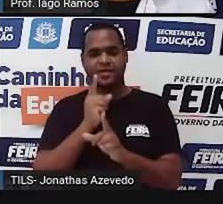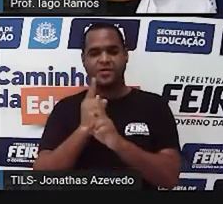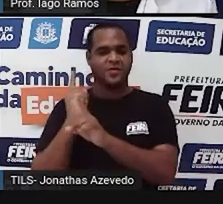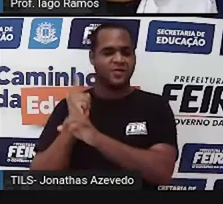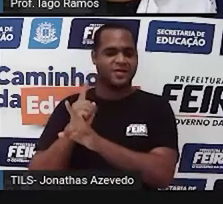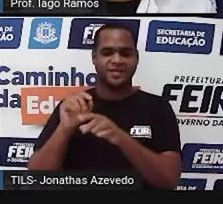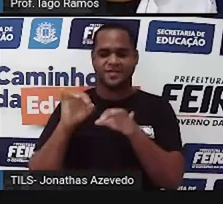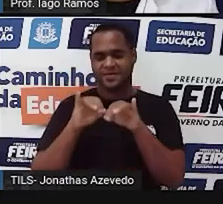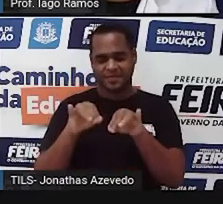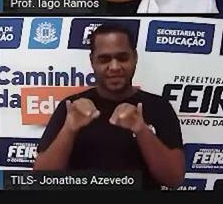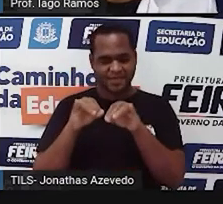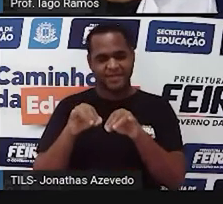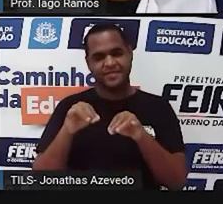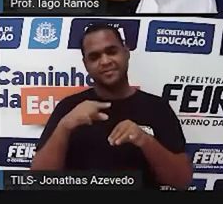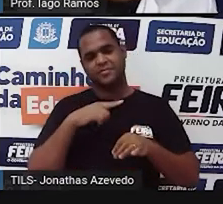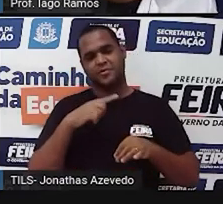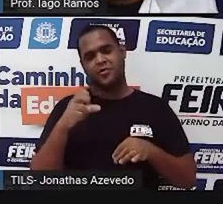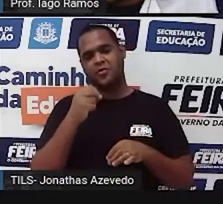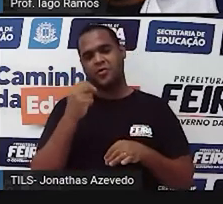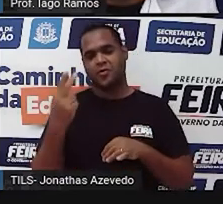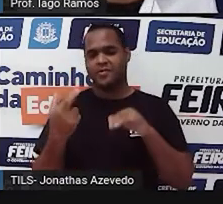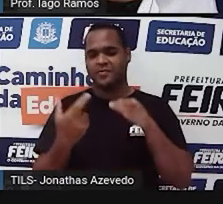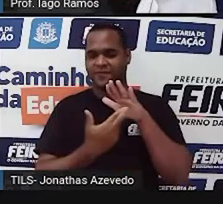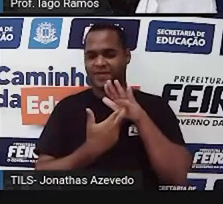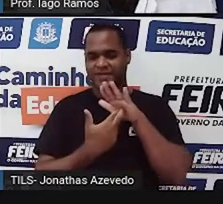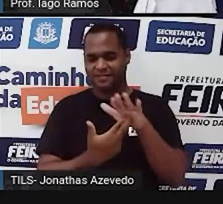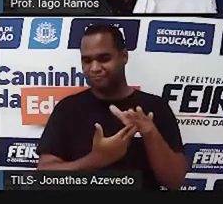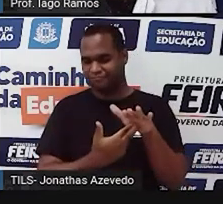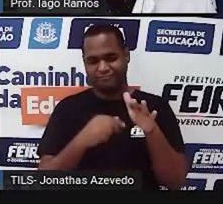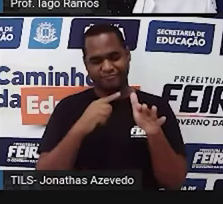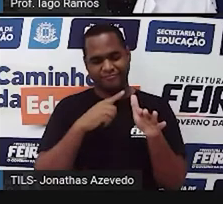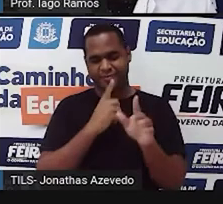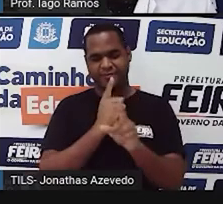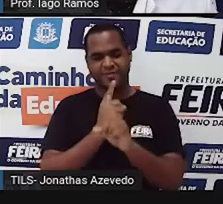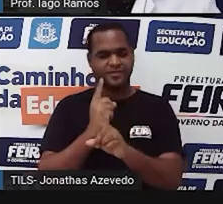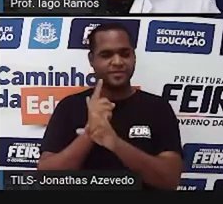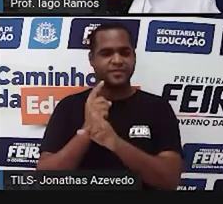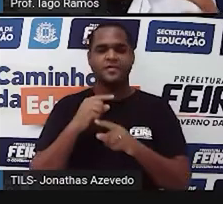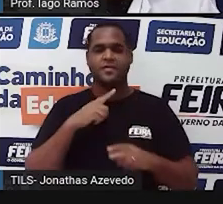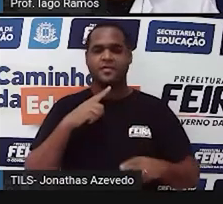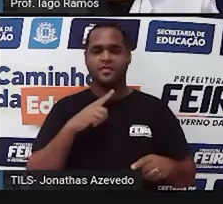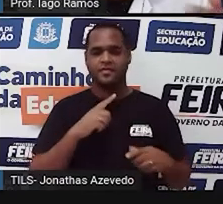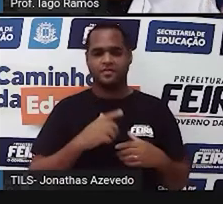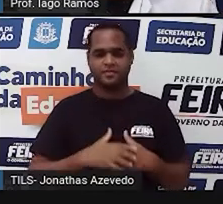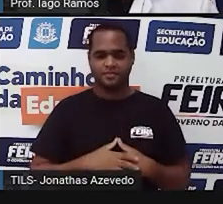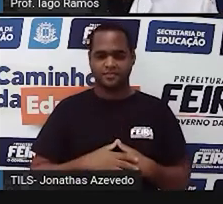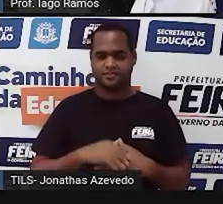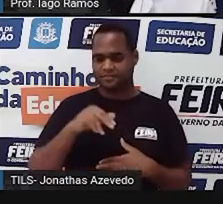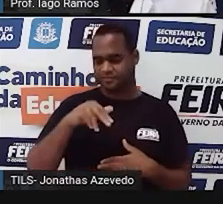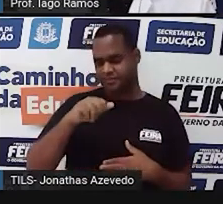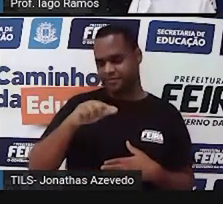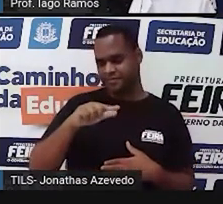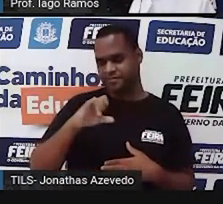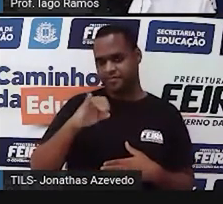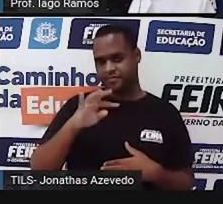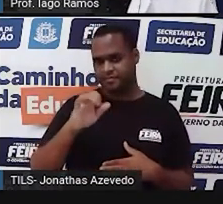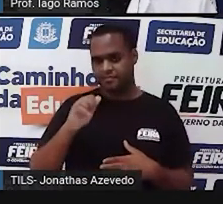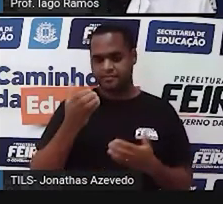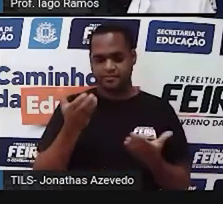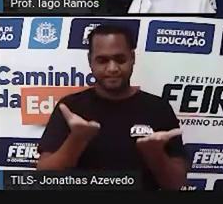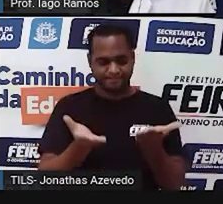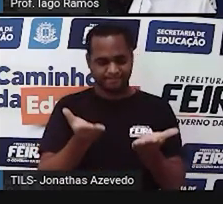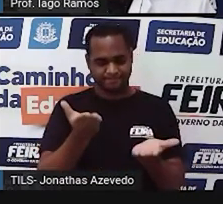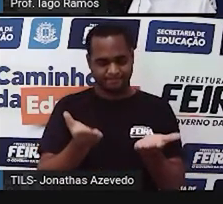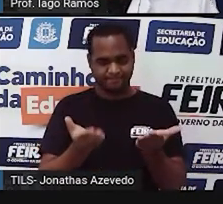supermercados ou até em feiras livres, né? Balança analítica é um outro tipo de balança,